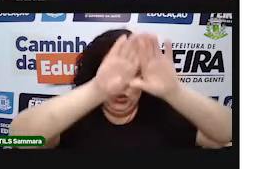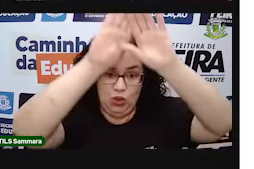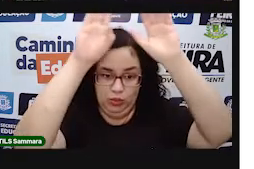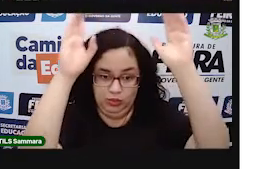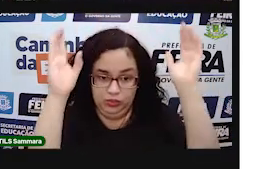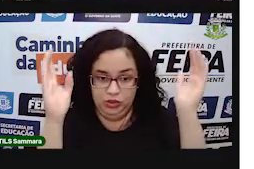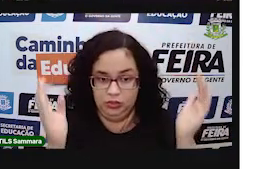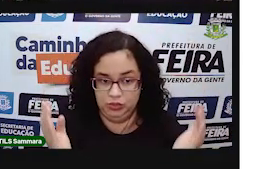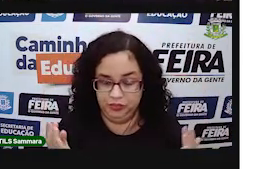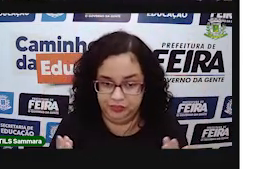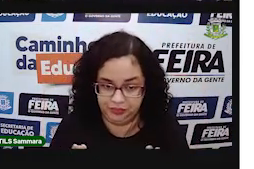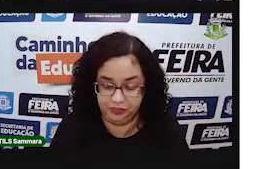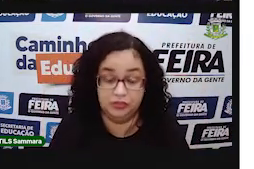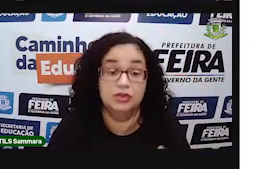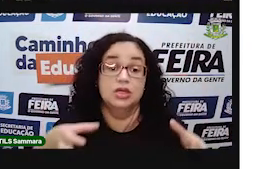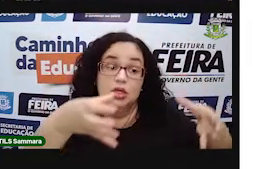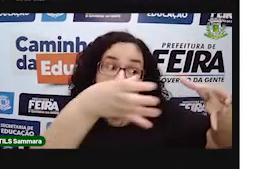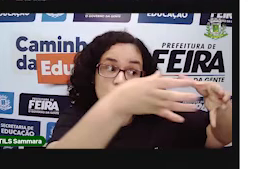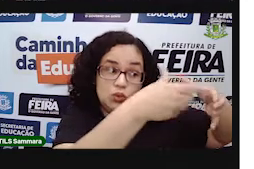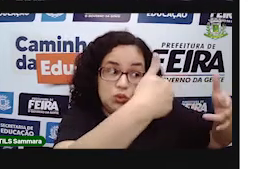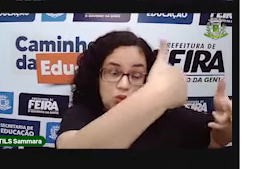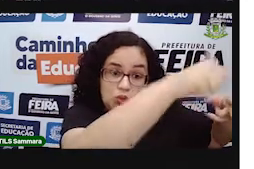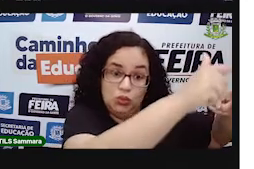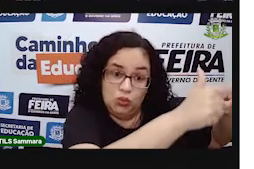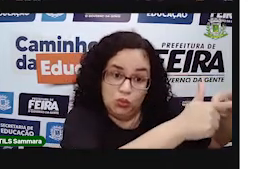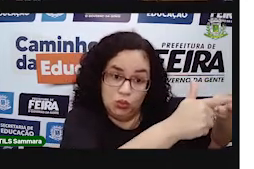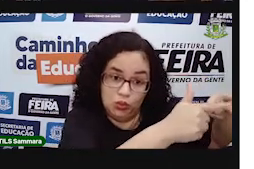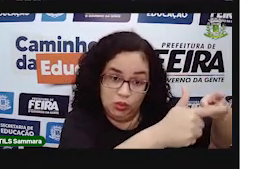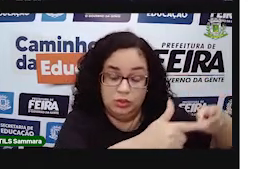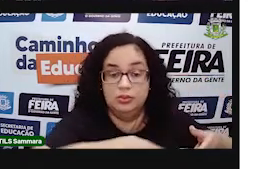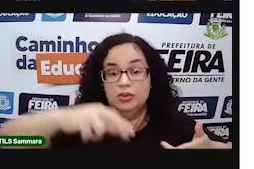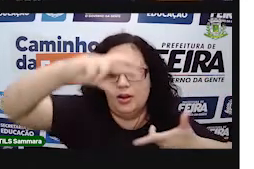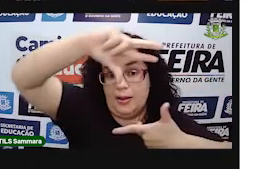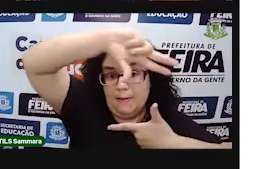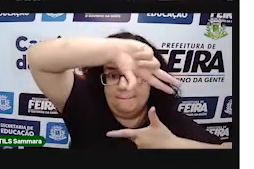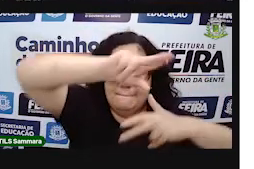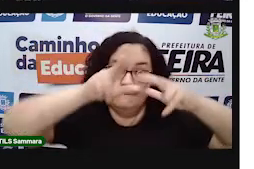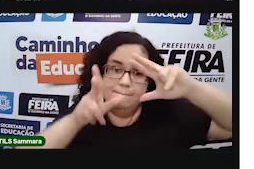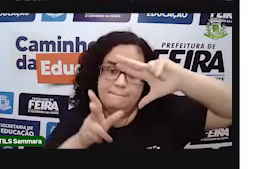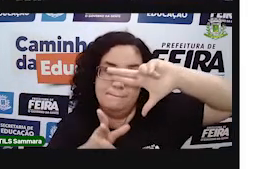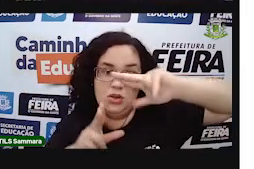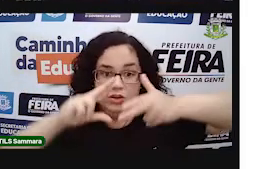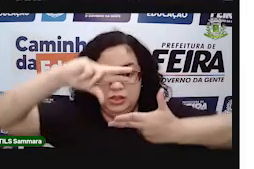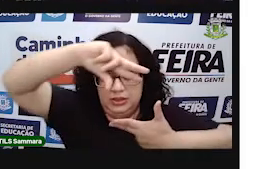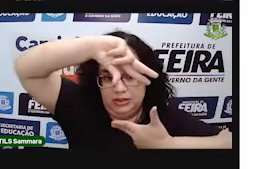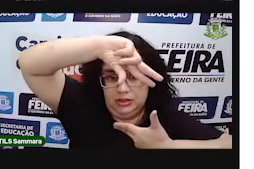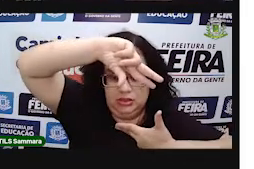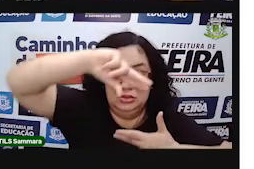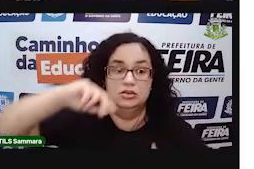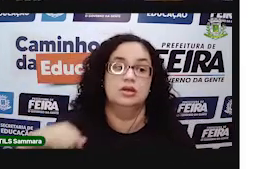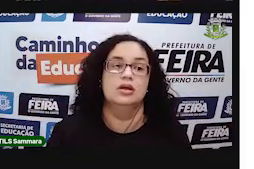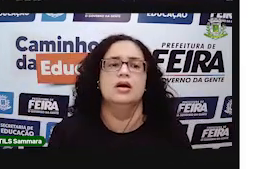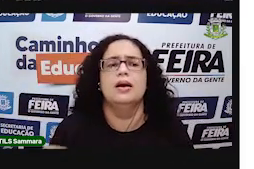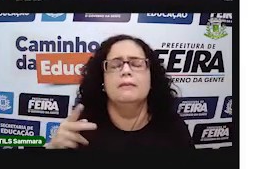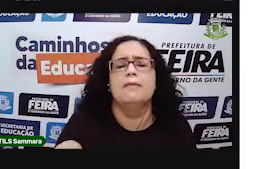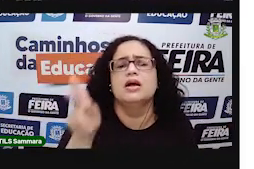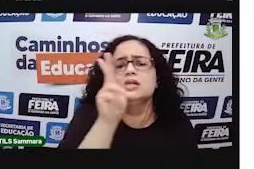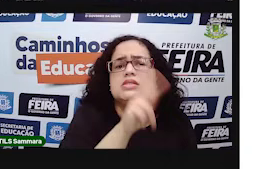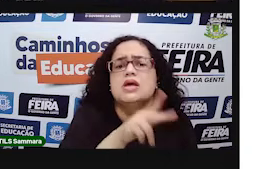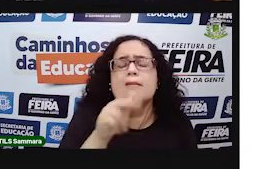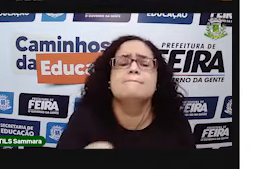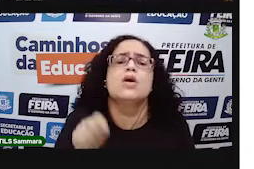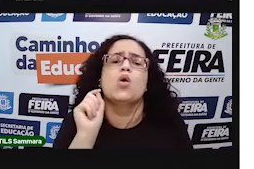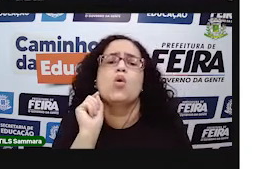corpos redondos, e o grupo dos sólidos geométricos chamados de poliedros. Mas, professor,